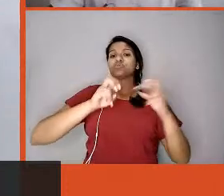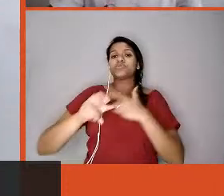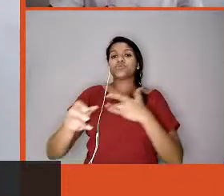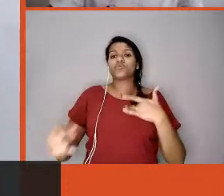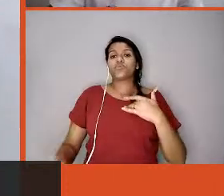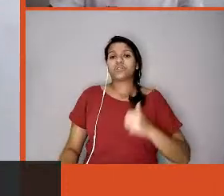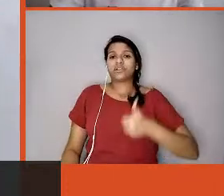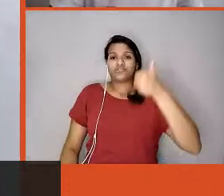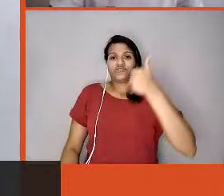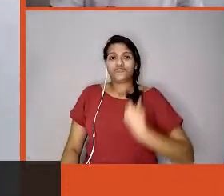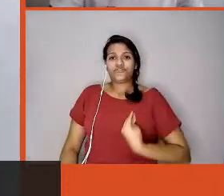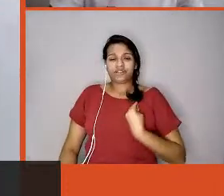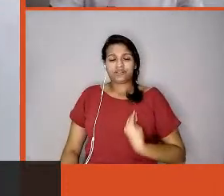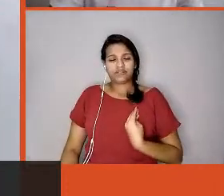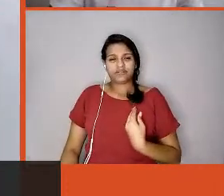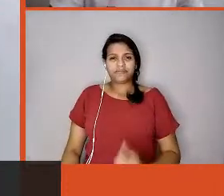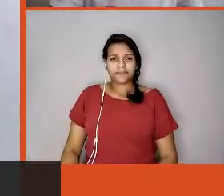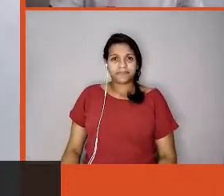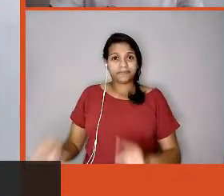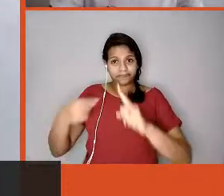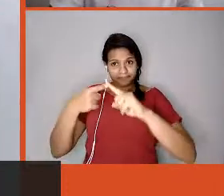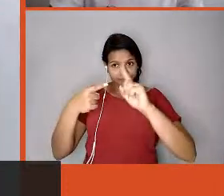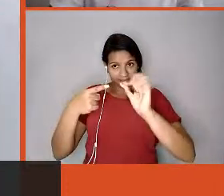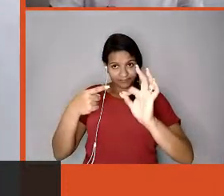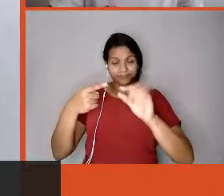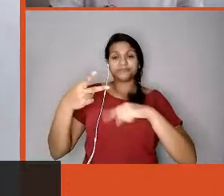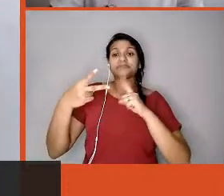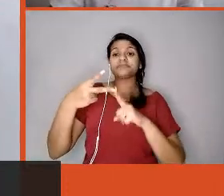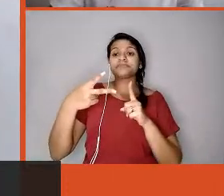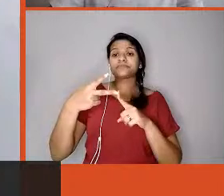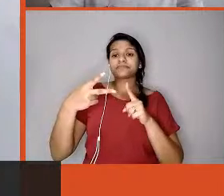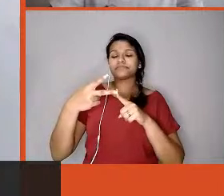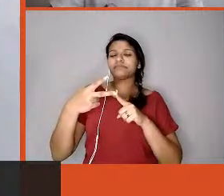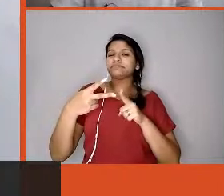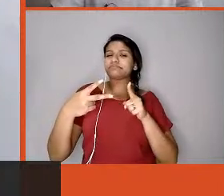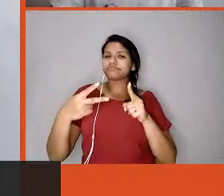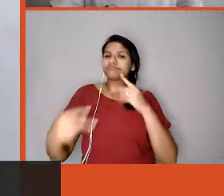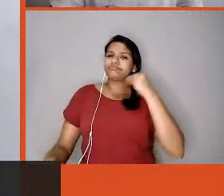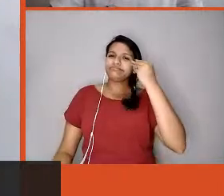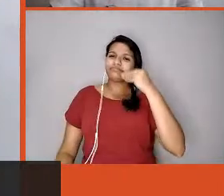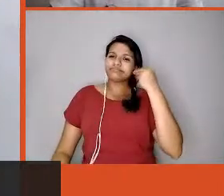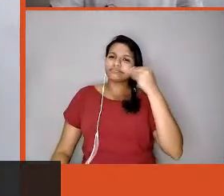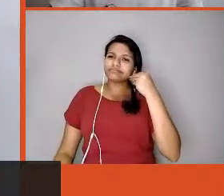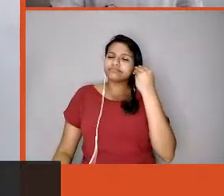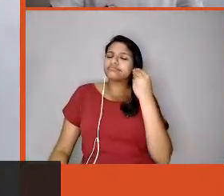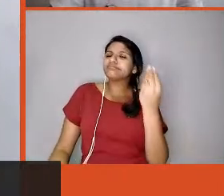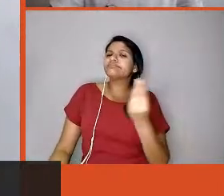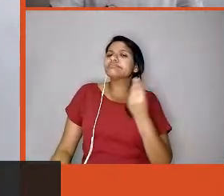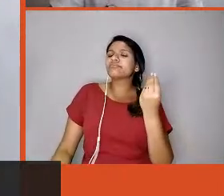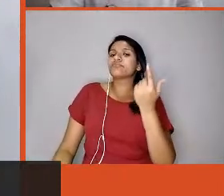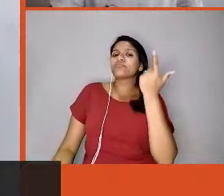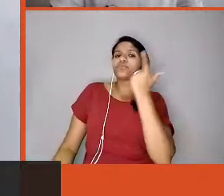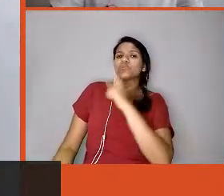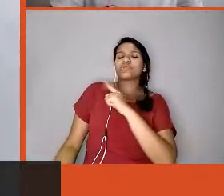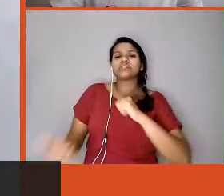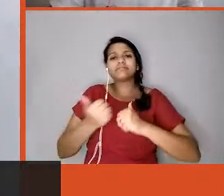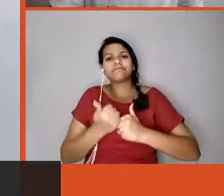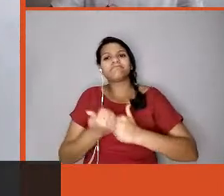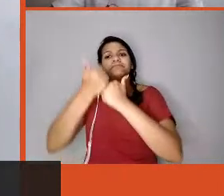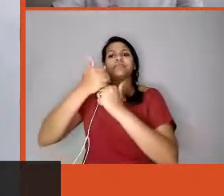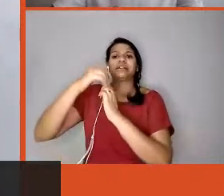né? A segunda é, e na sua experiência, como dar aporte às empresas cadastradas nesse sentido?